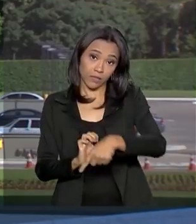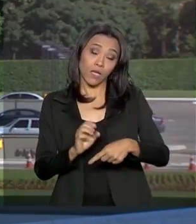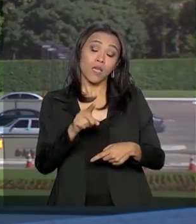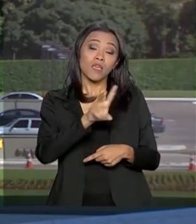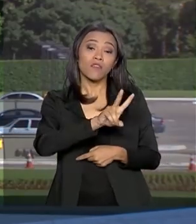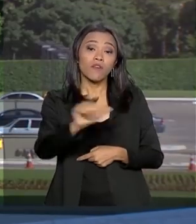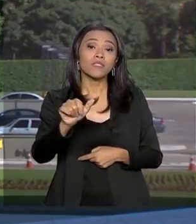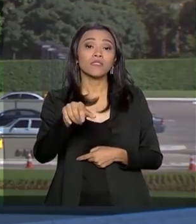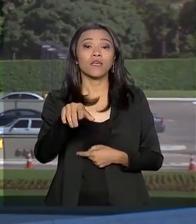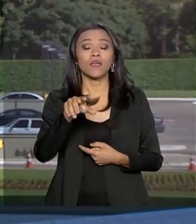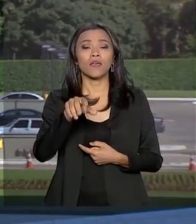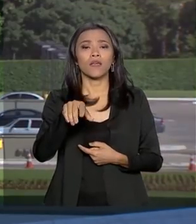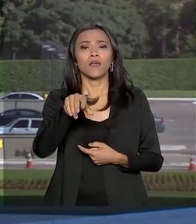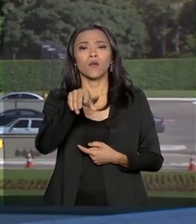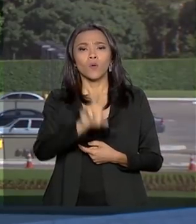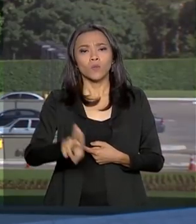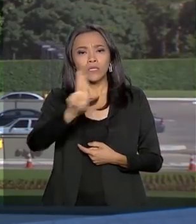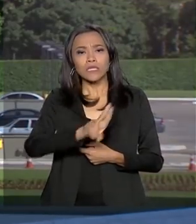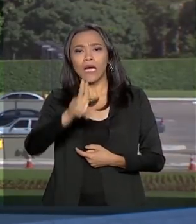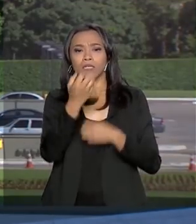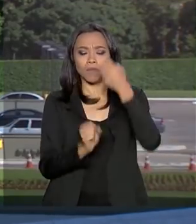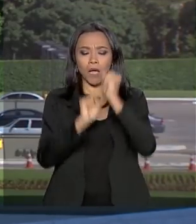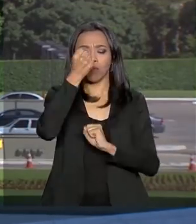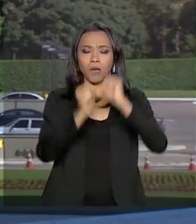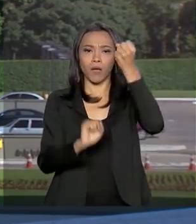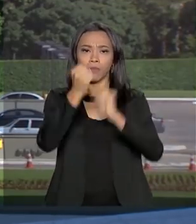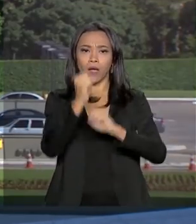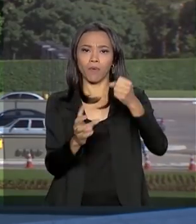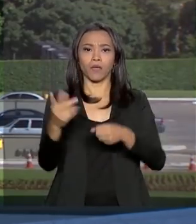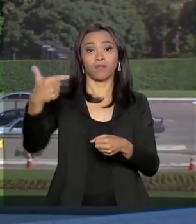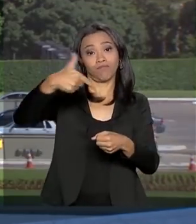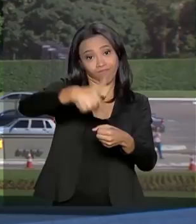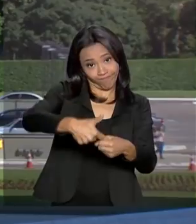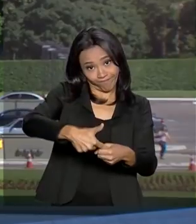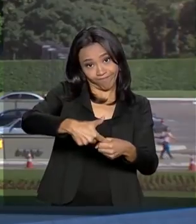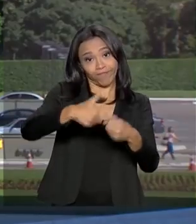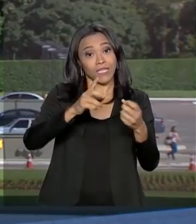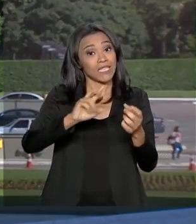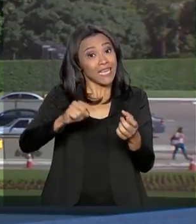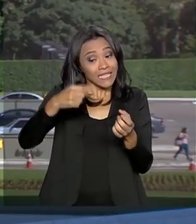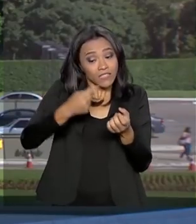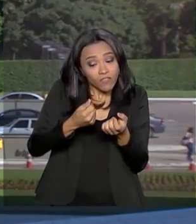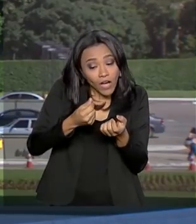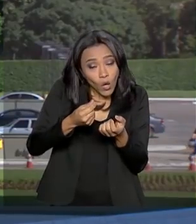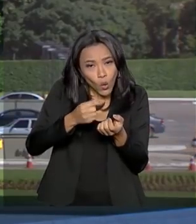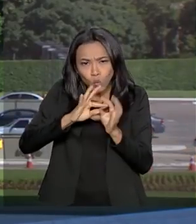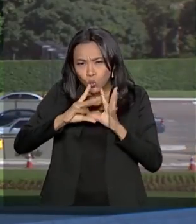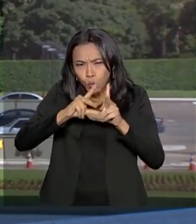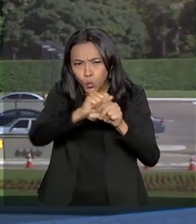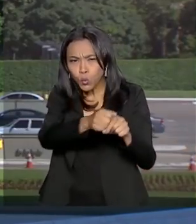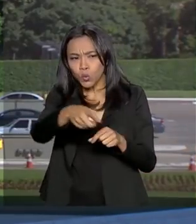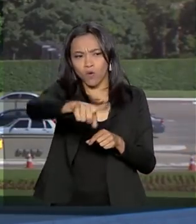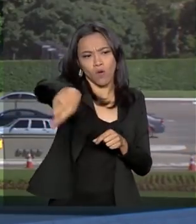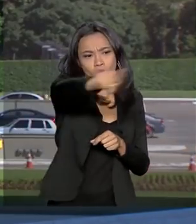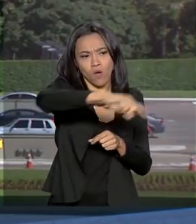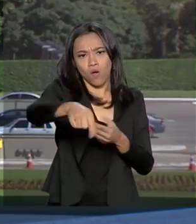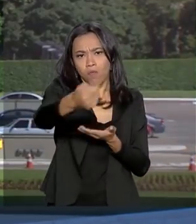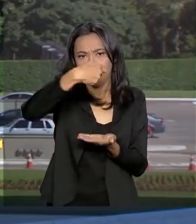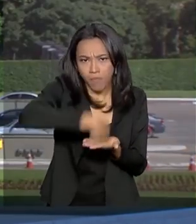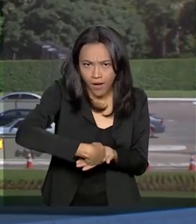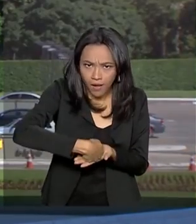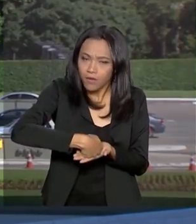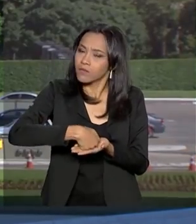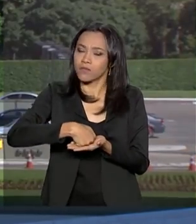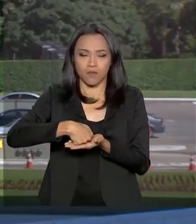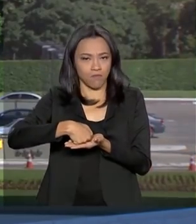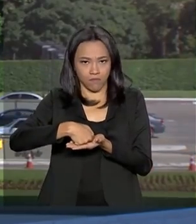nas refinarias e que espera que esse valor não seja repassado na integralidade aos consumidores finais.